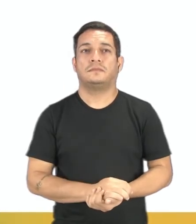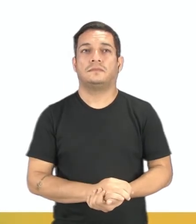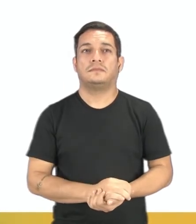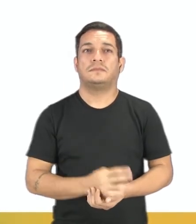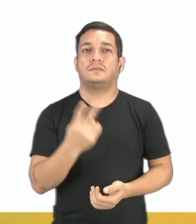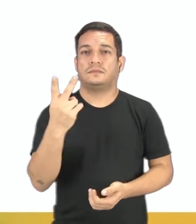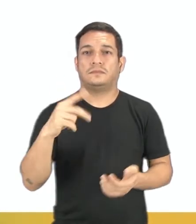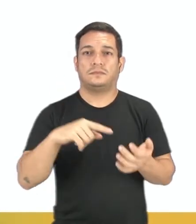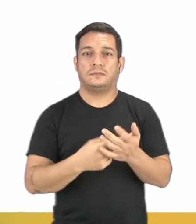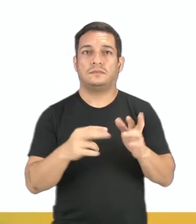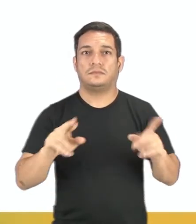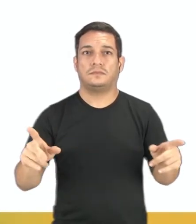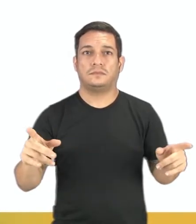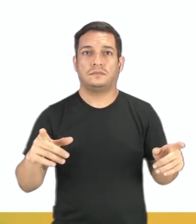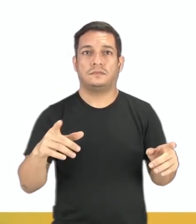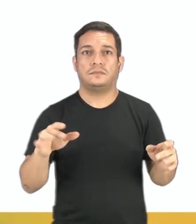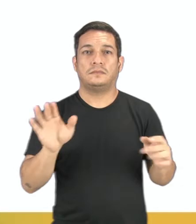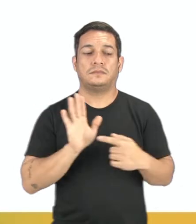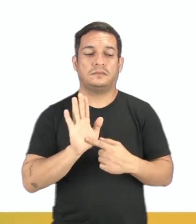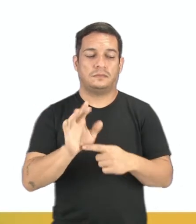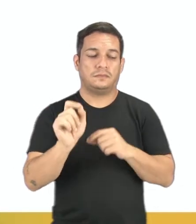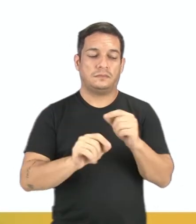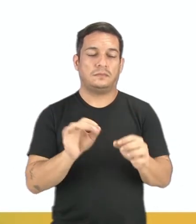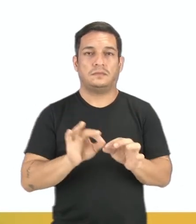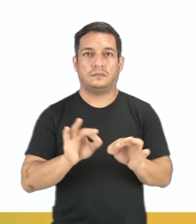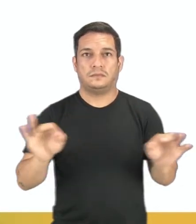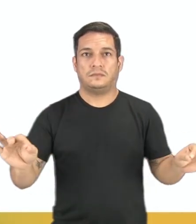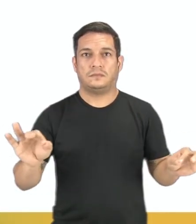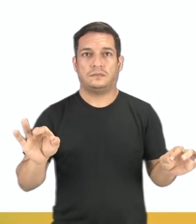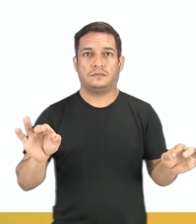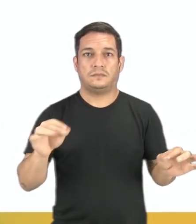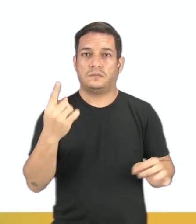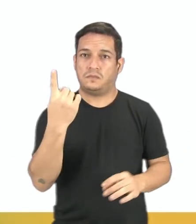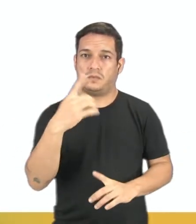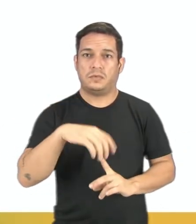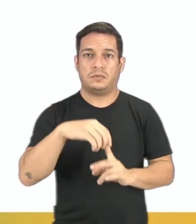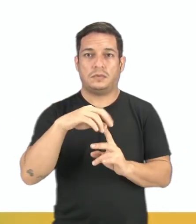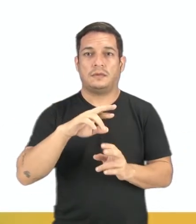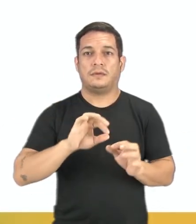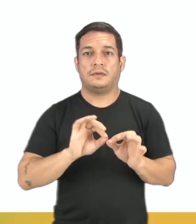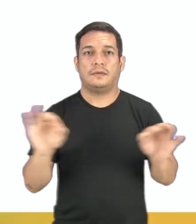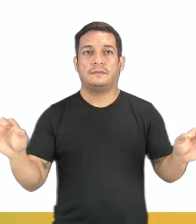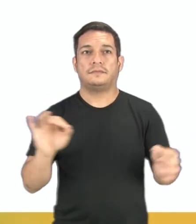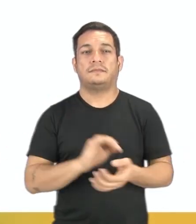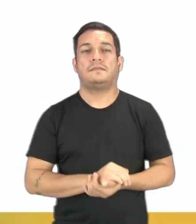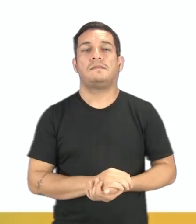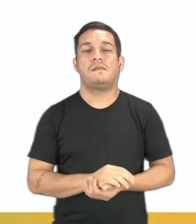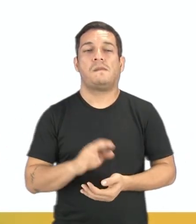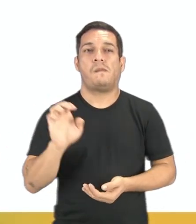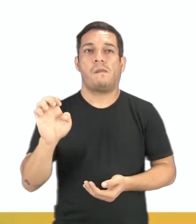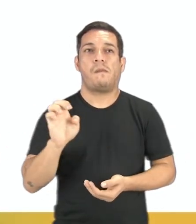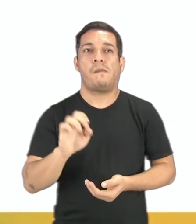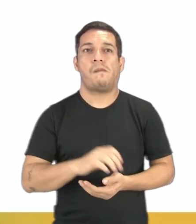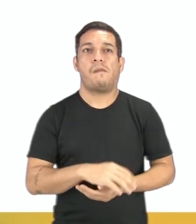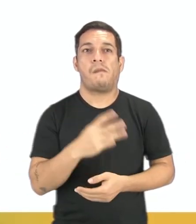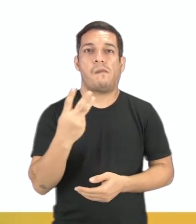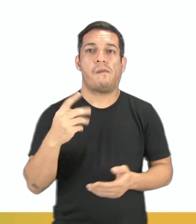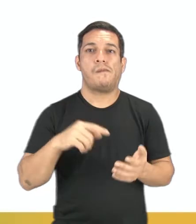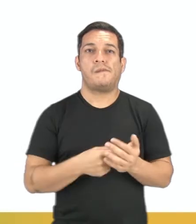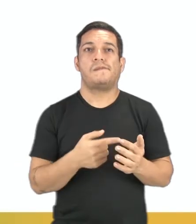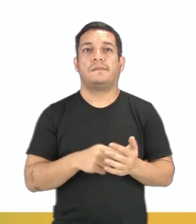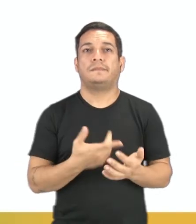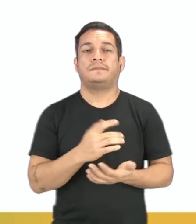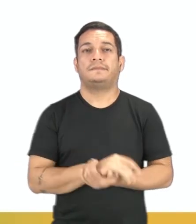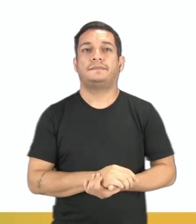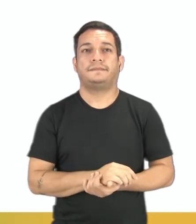Dois pontos distintos determinam uma e uma só reta. E o E. Por três pontos